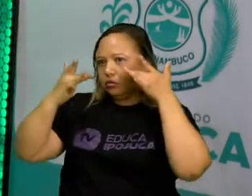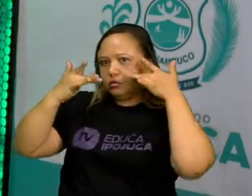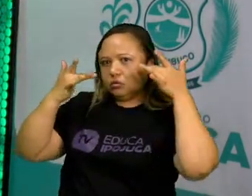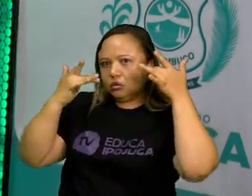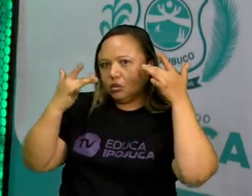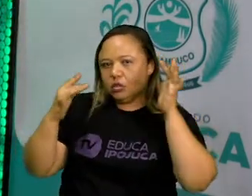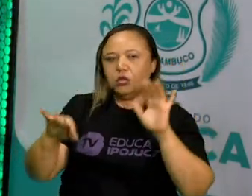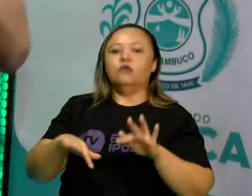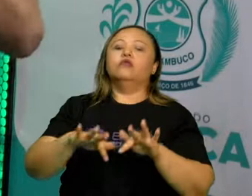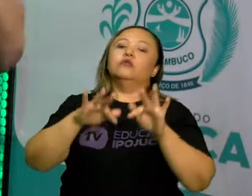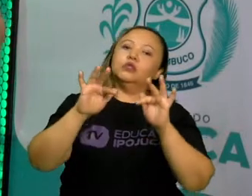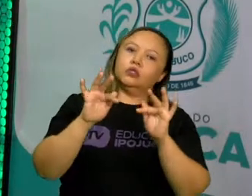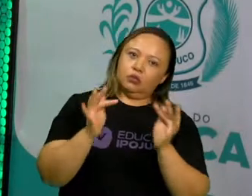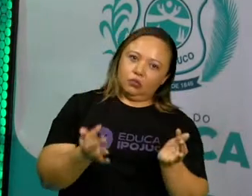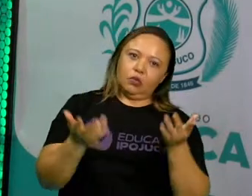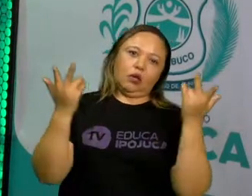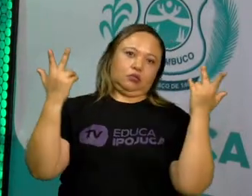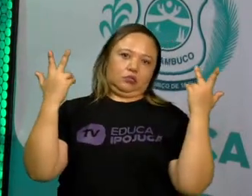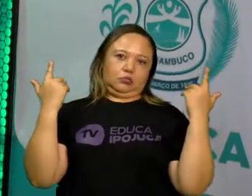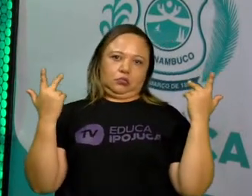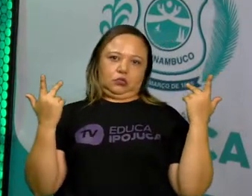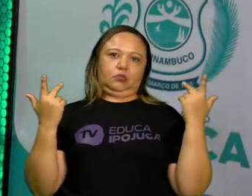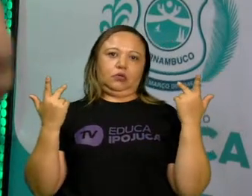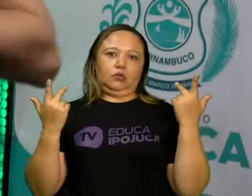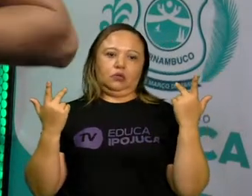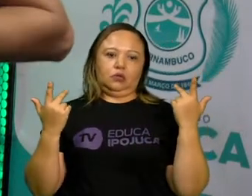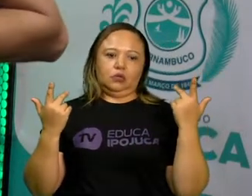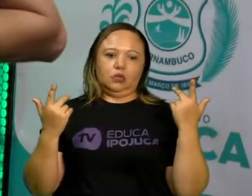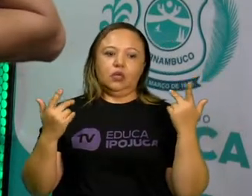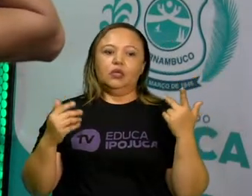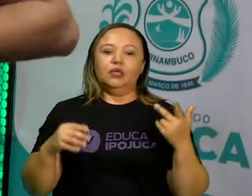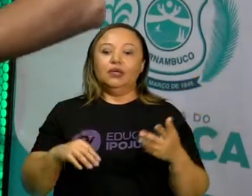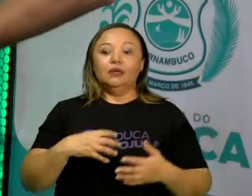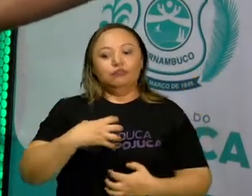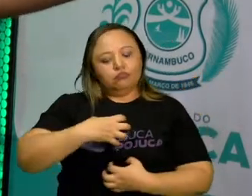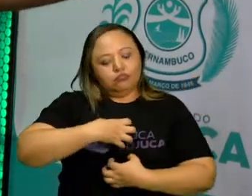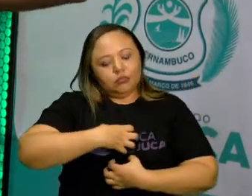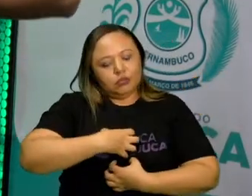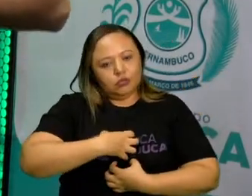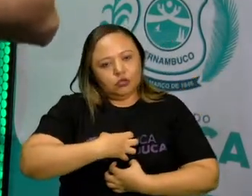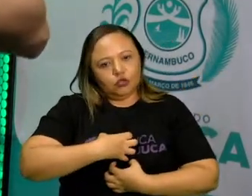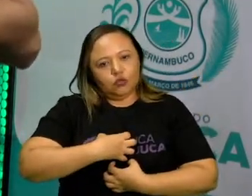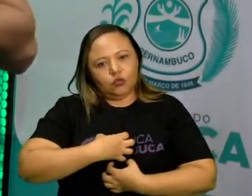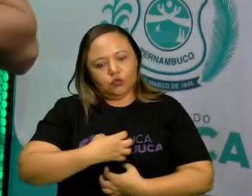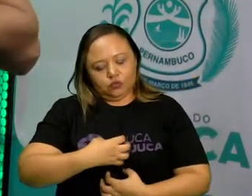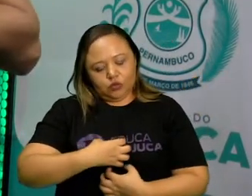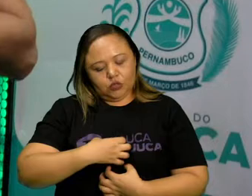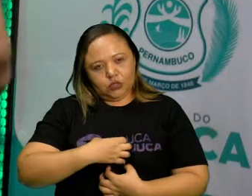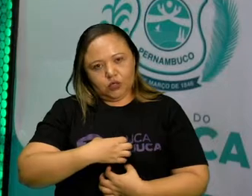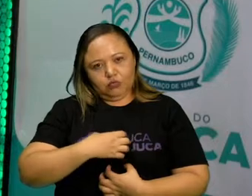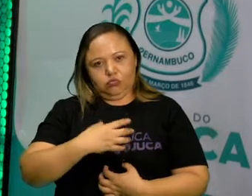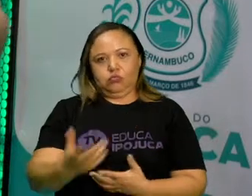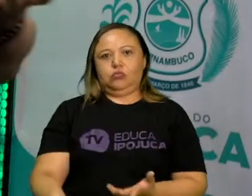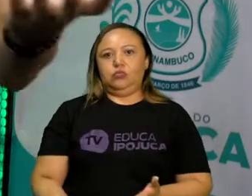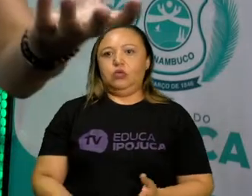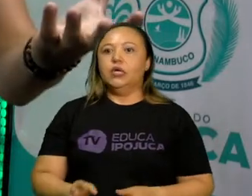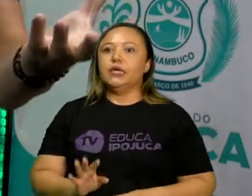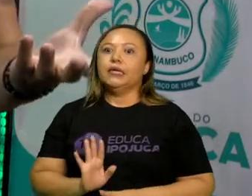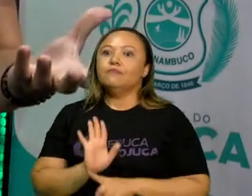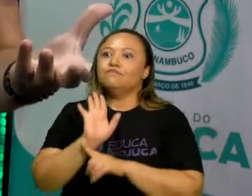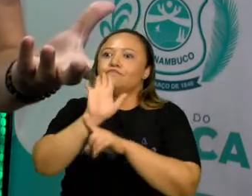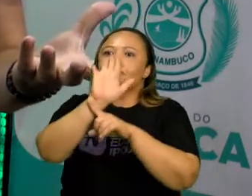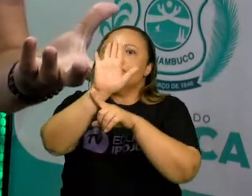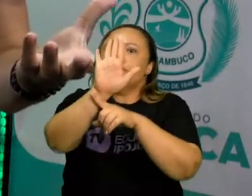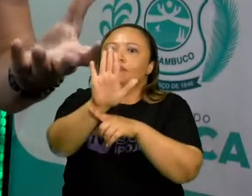naturalidade, a realidade da cena, da emoção que vem do ator e toma a